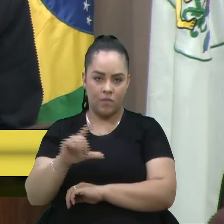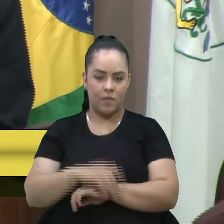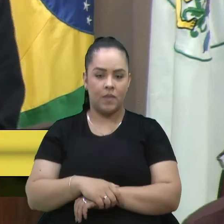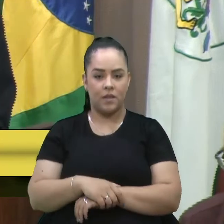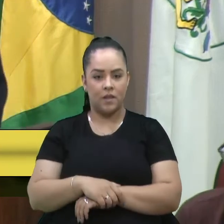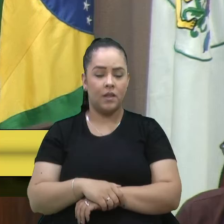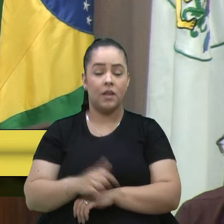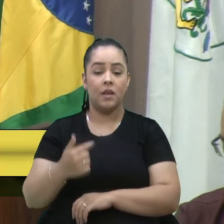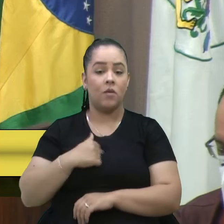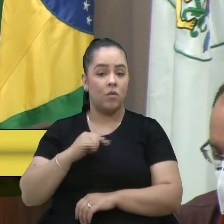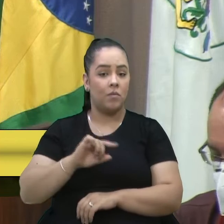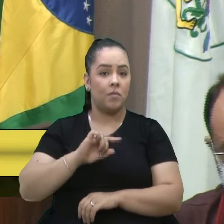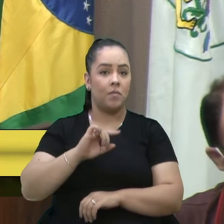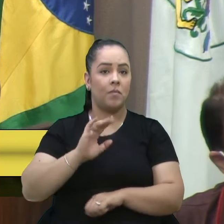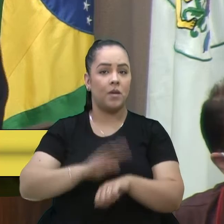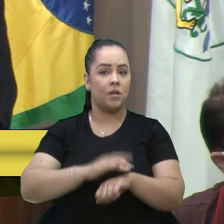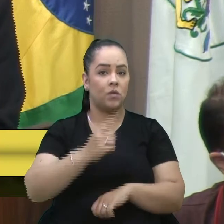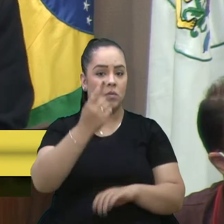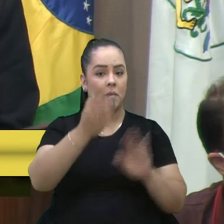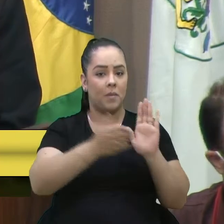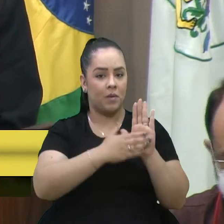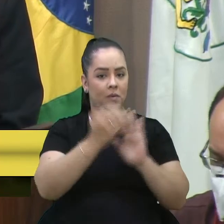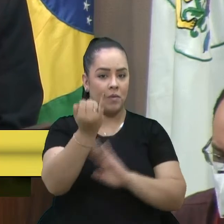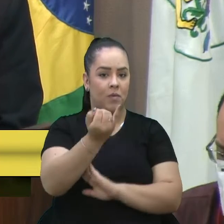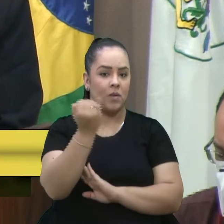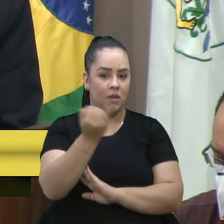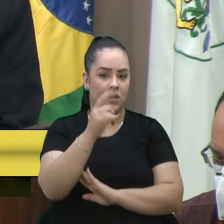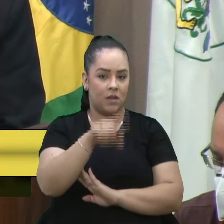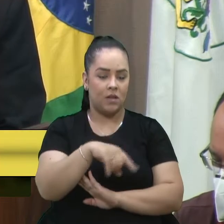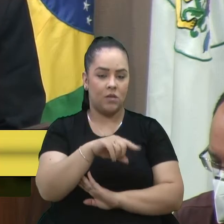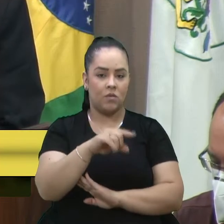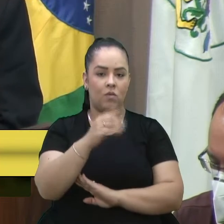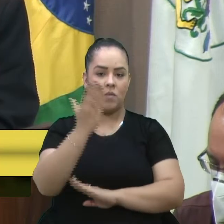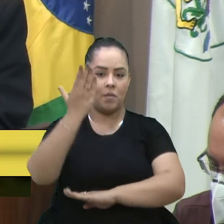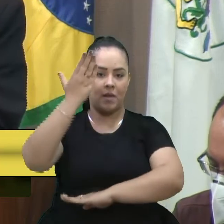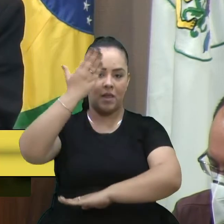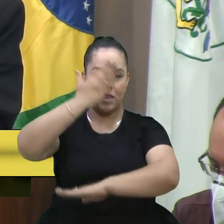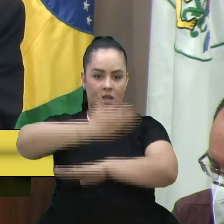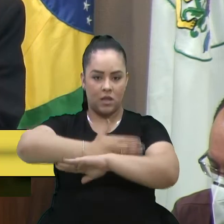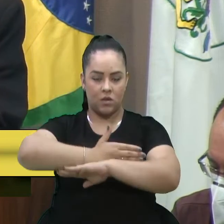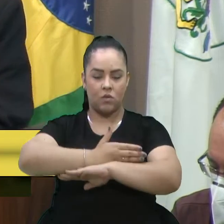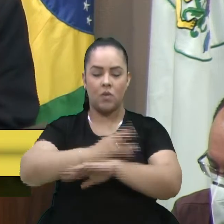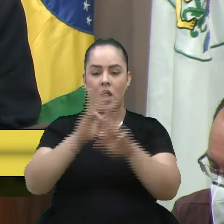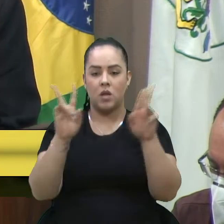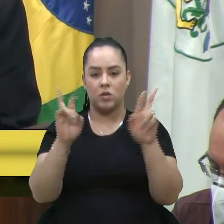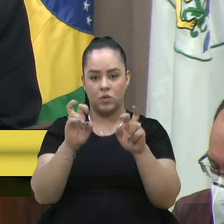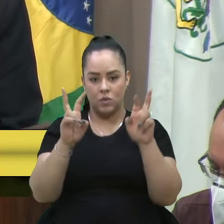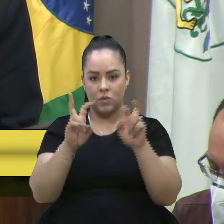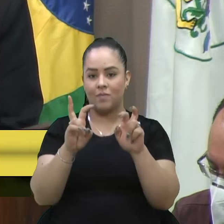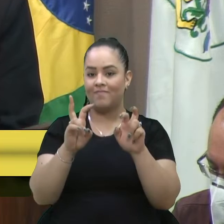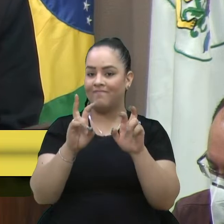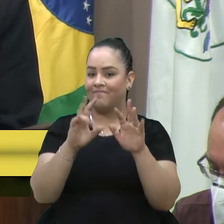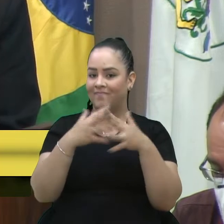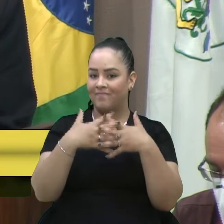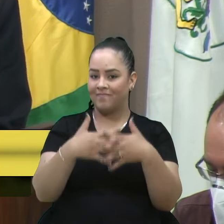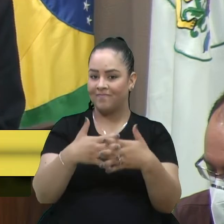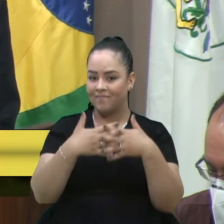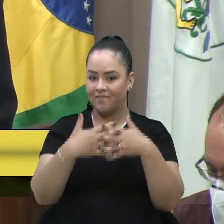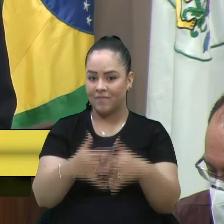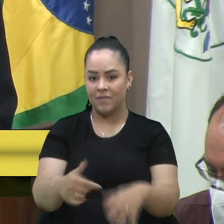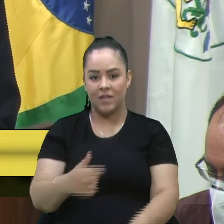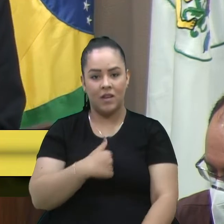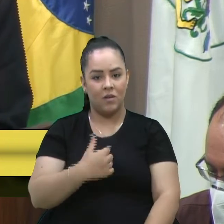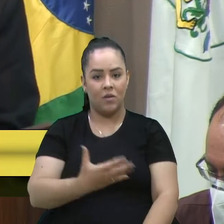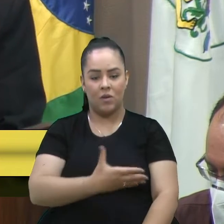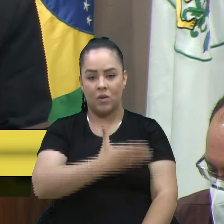extrema importância, que é em relação aos pedágios, um tema que, de certa forma, polêmico, eu não poderia